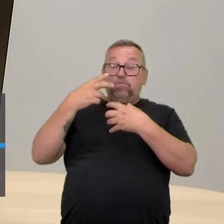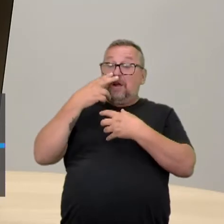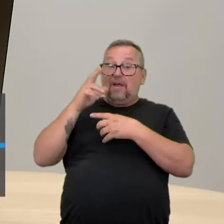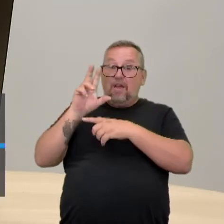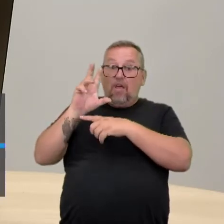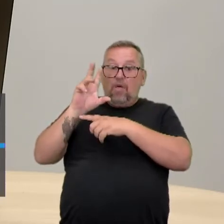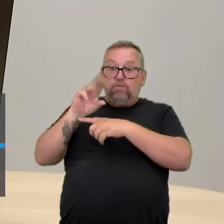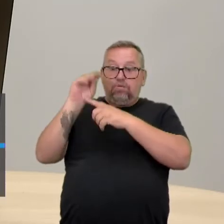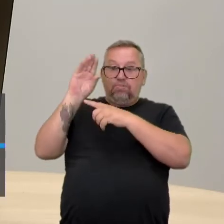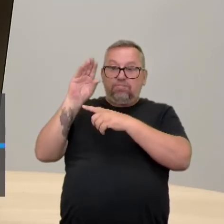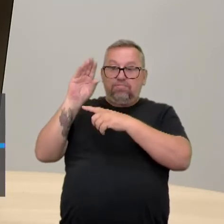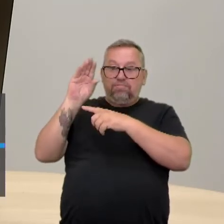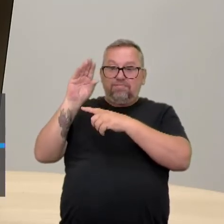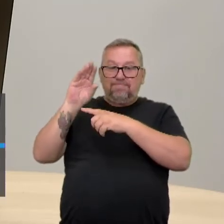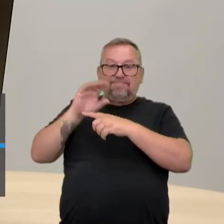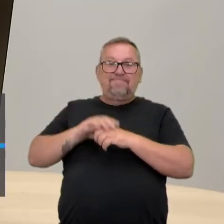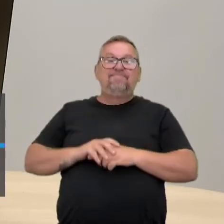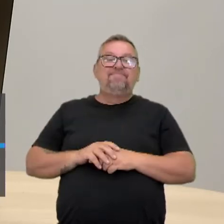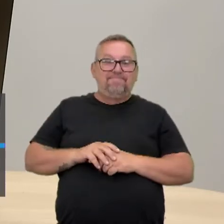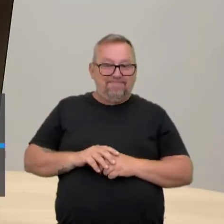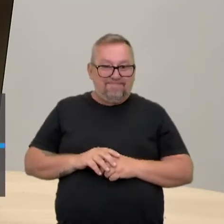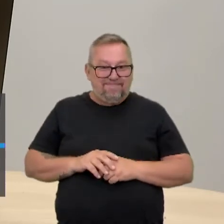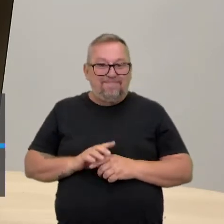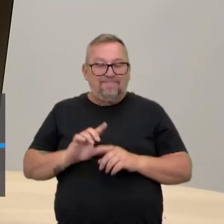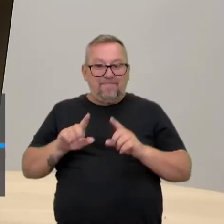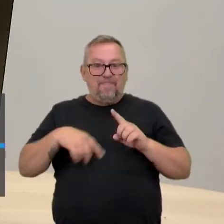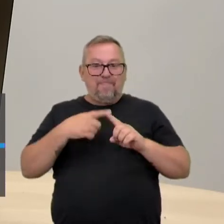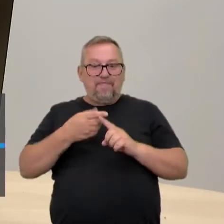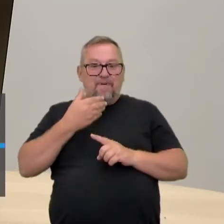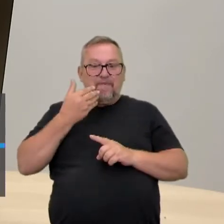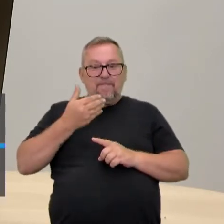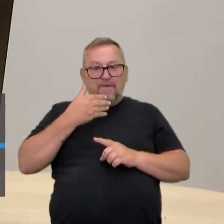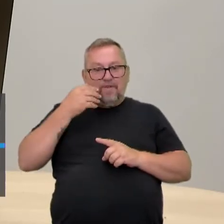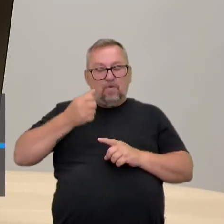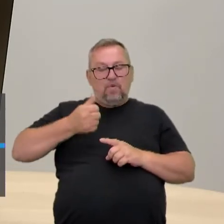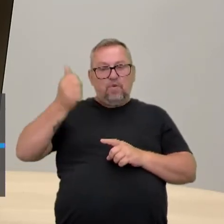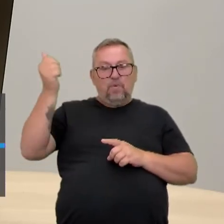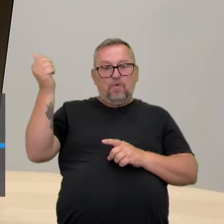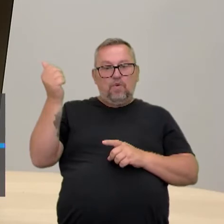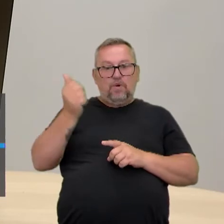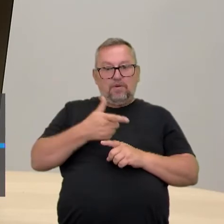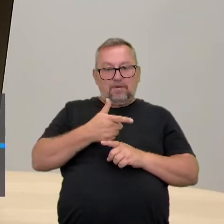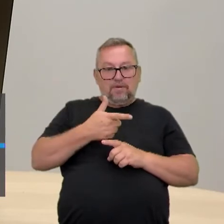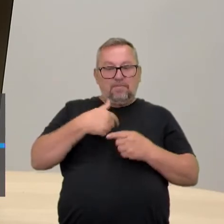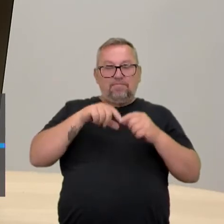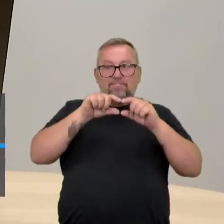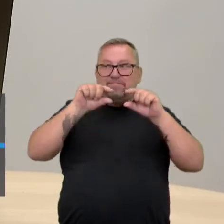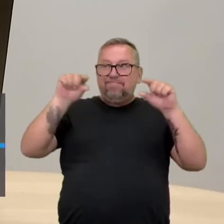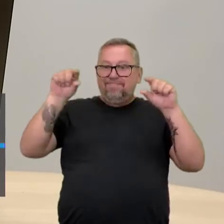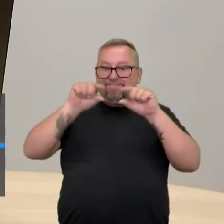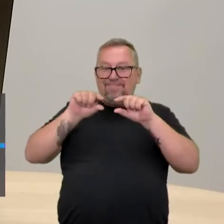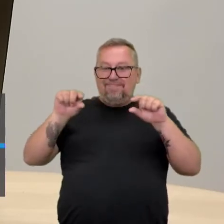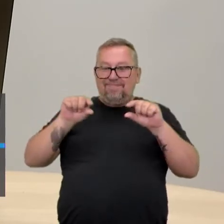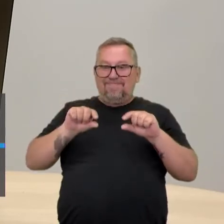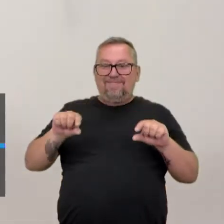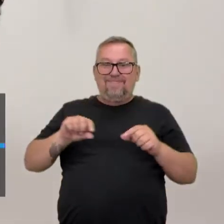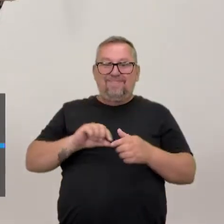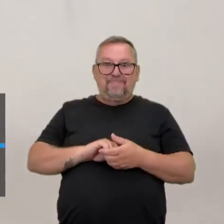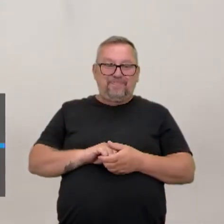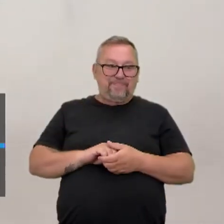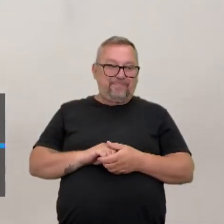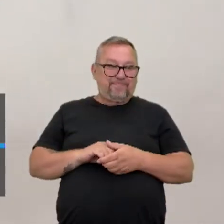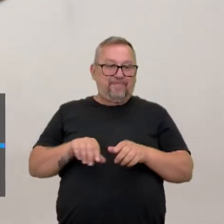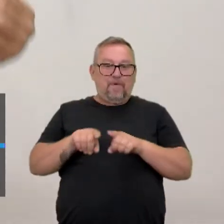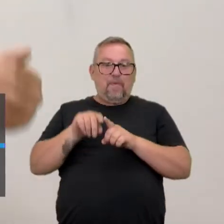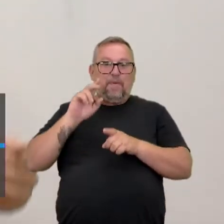De fato. Claro, é muito mais fácil lembrar-se de uma palavra do que de uma sentença muito longa, né? Inclusive,